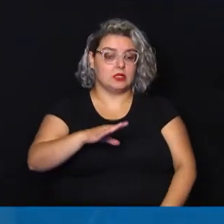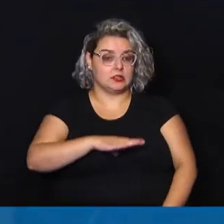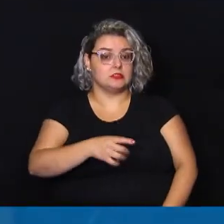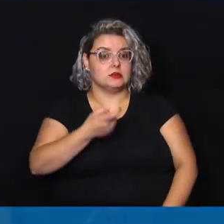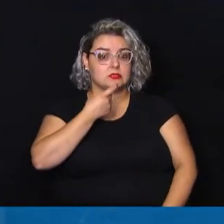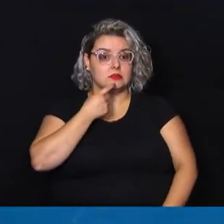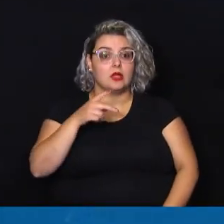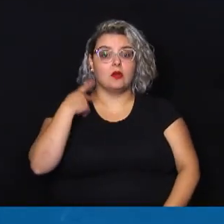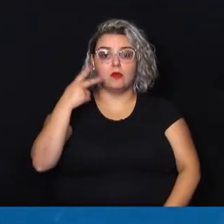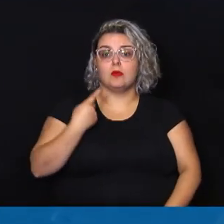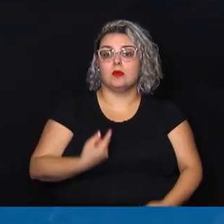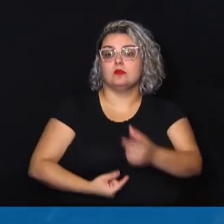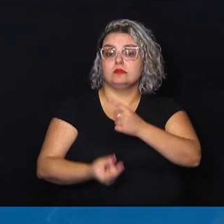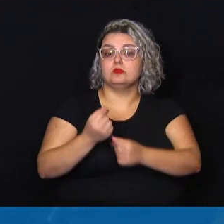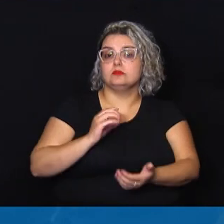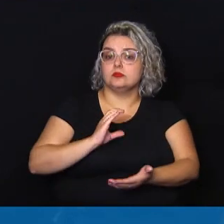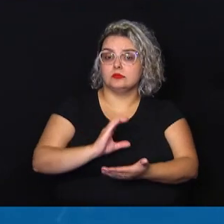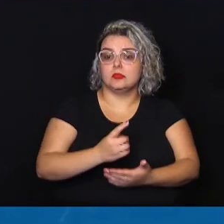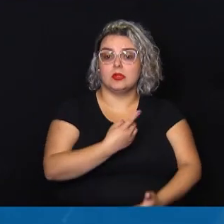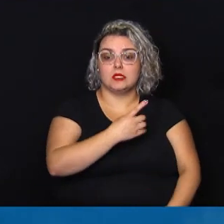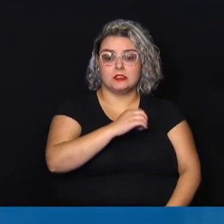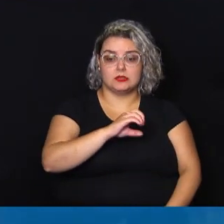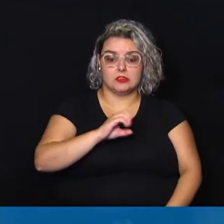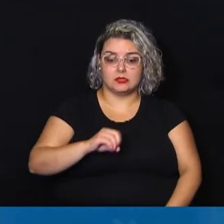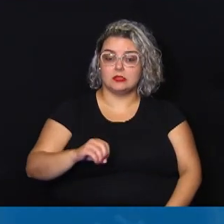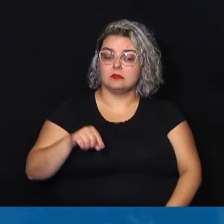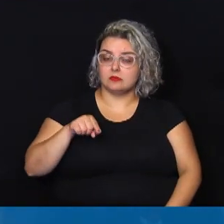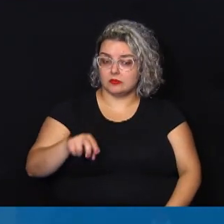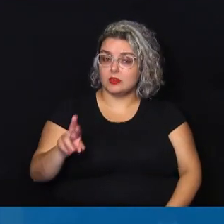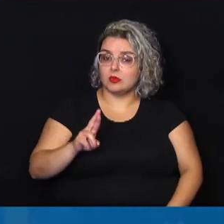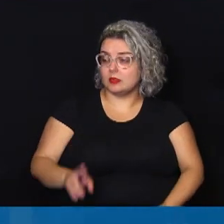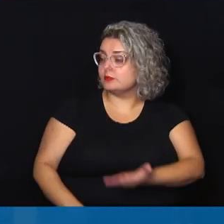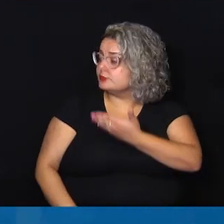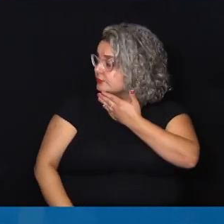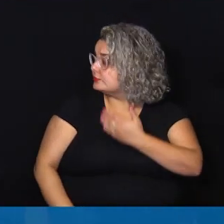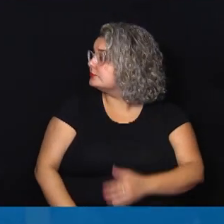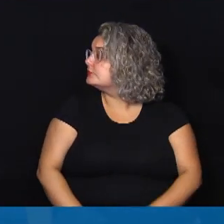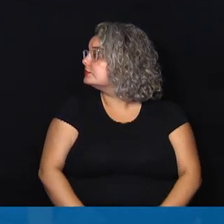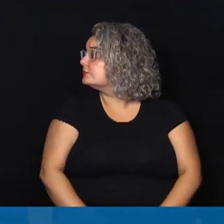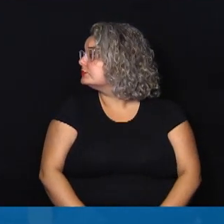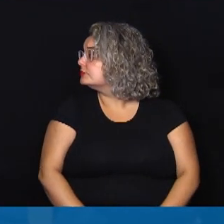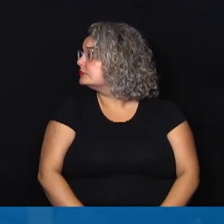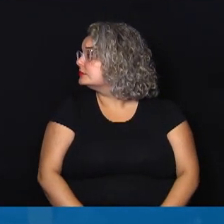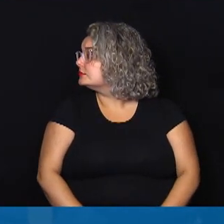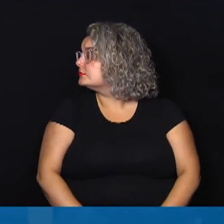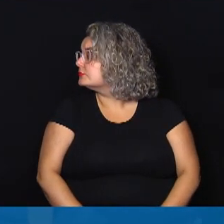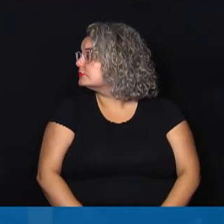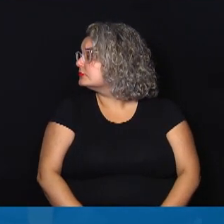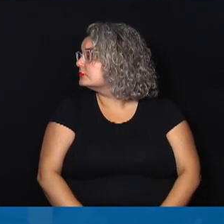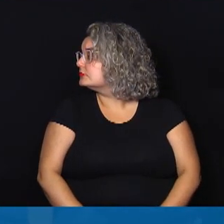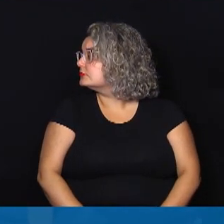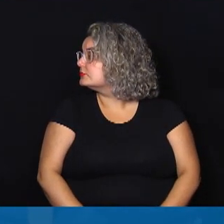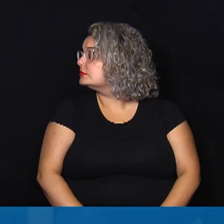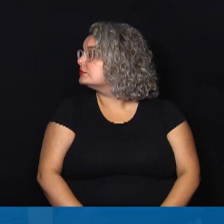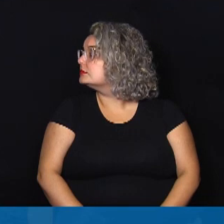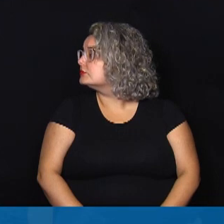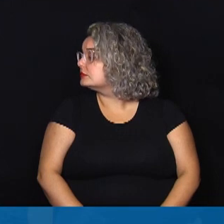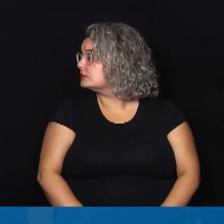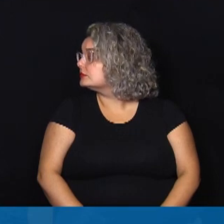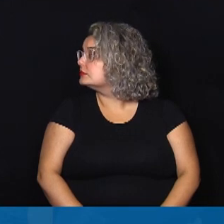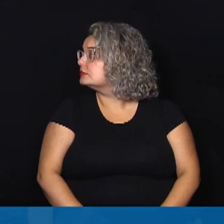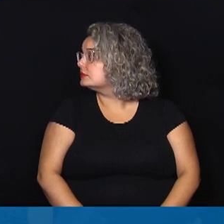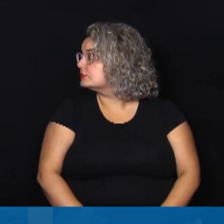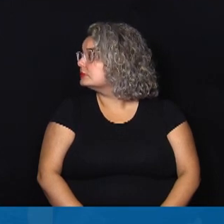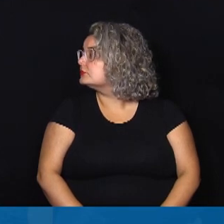parlamentar ainda vai destinar R 100 mil para a aquisição de aparelhos para a implantação de academias ao ar livre em praças